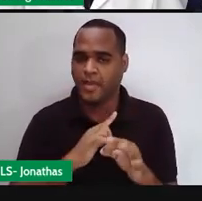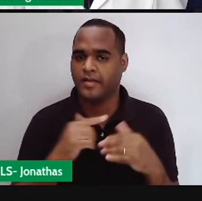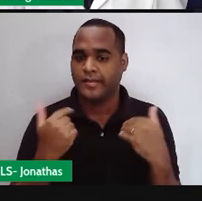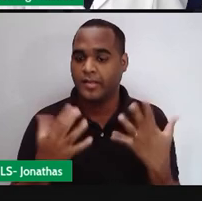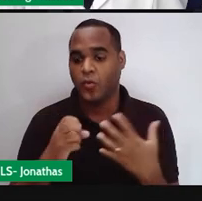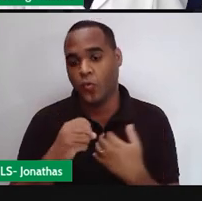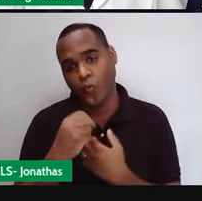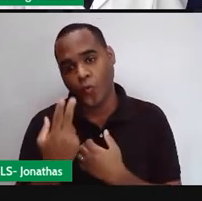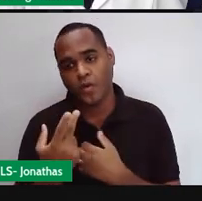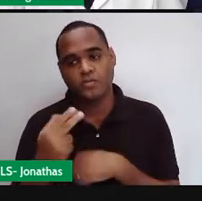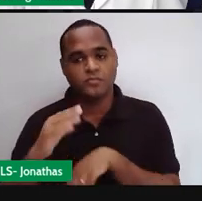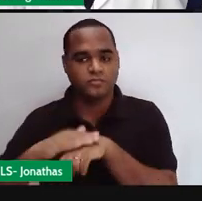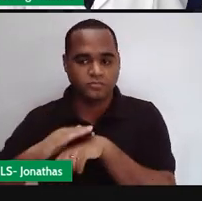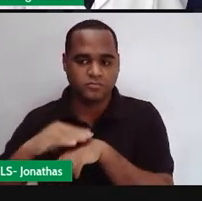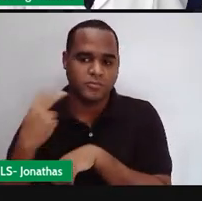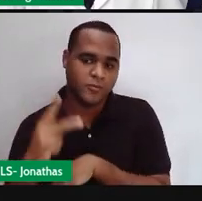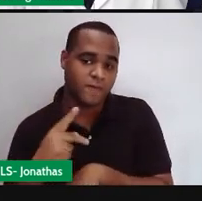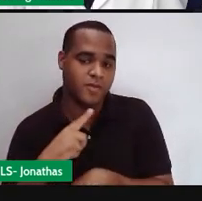para você mesma.